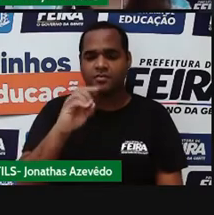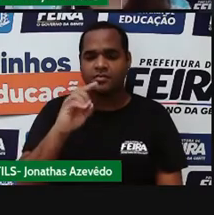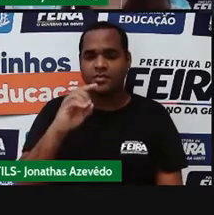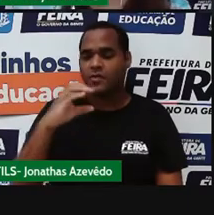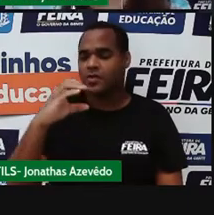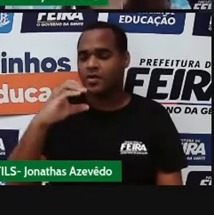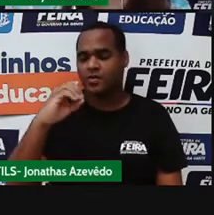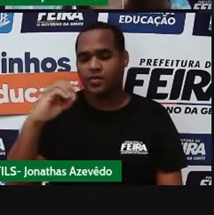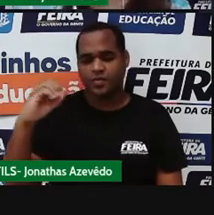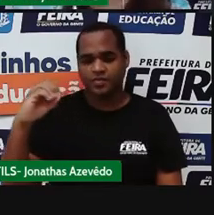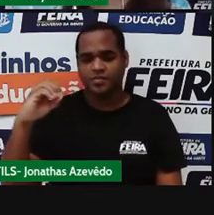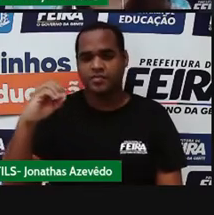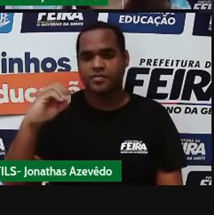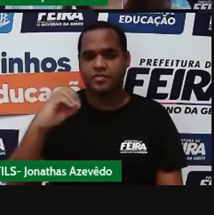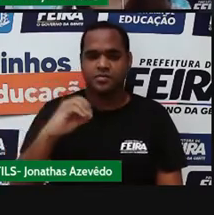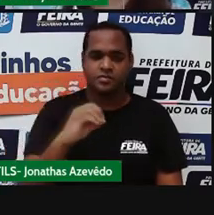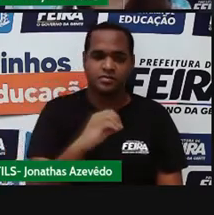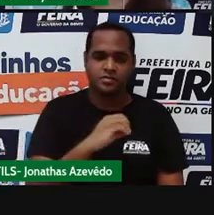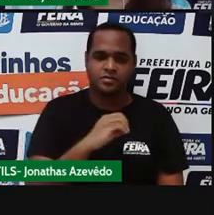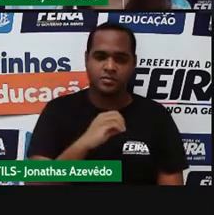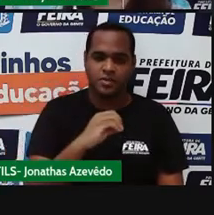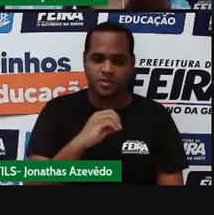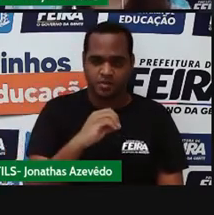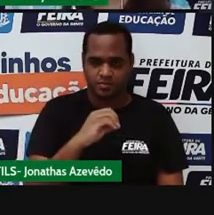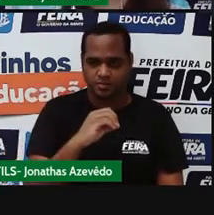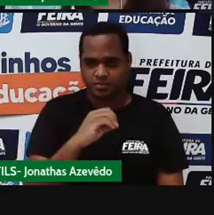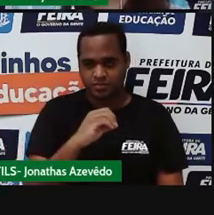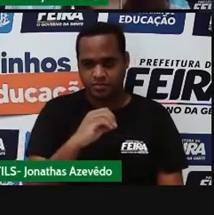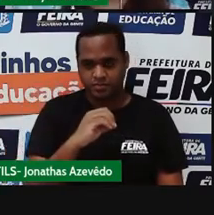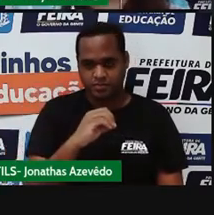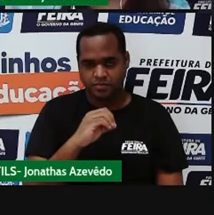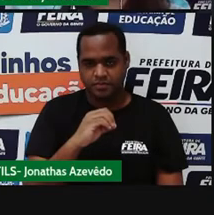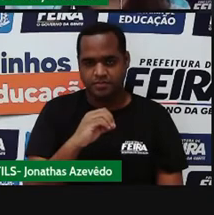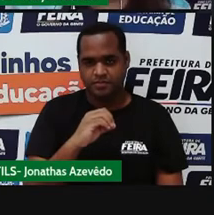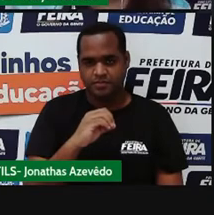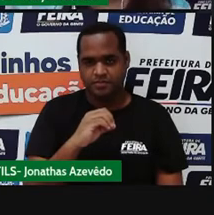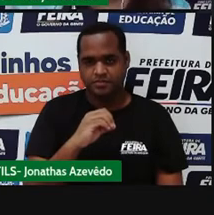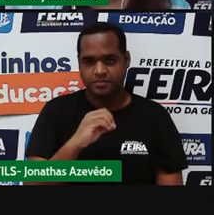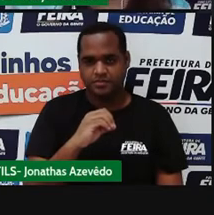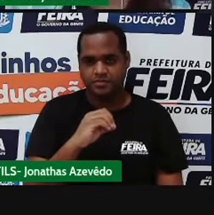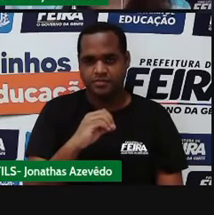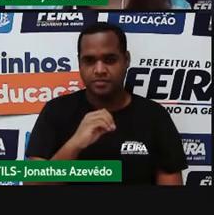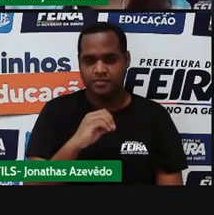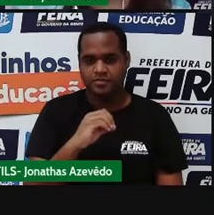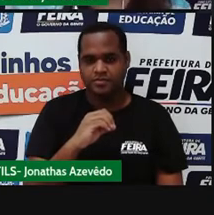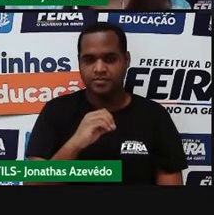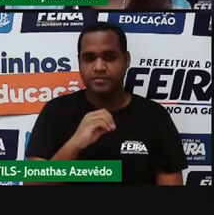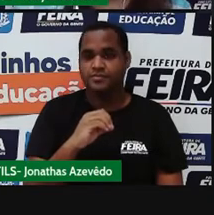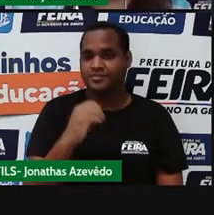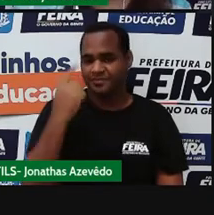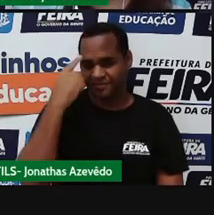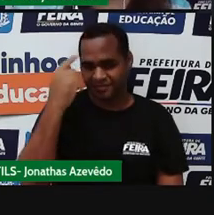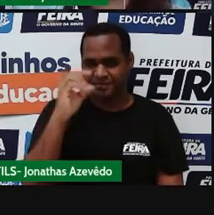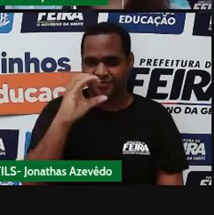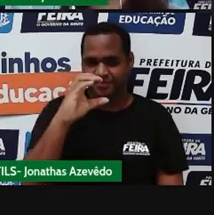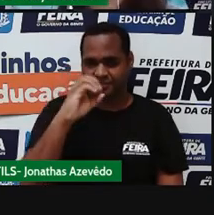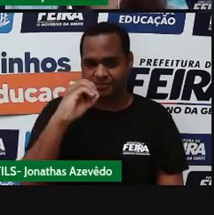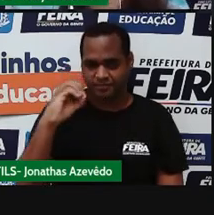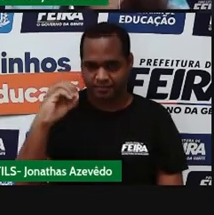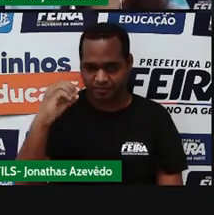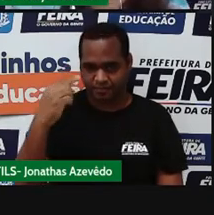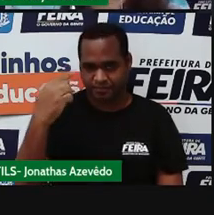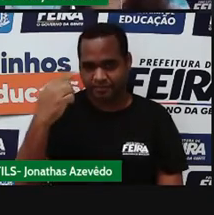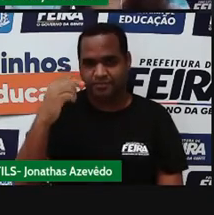aqui. E agora eu tenho o CO2. Dois átomos de